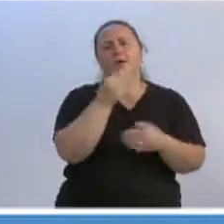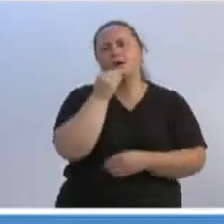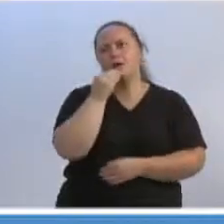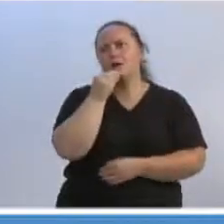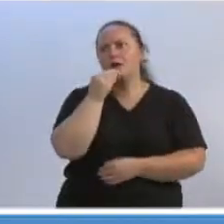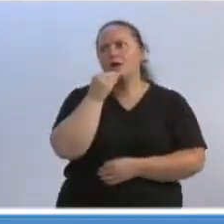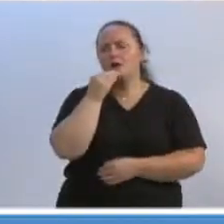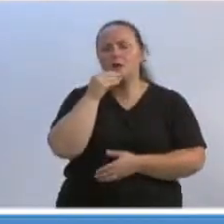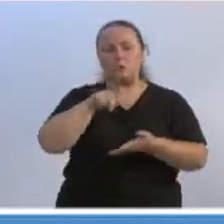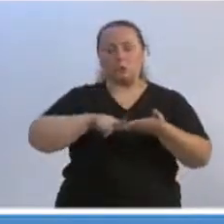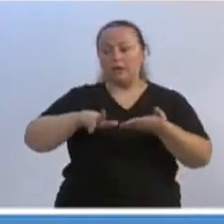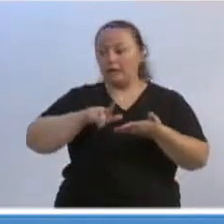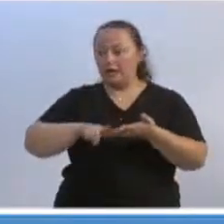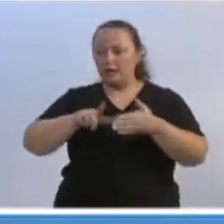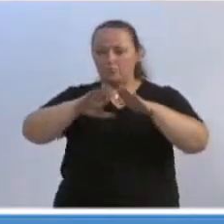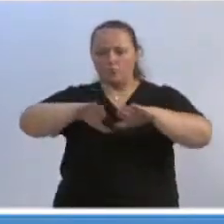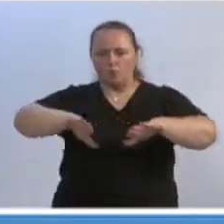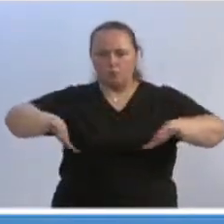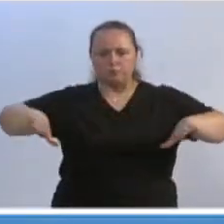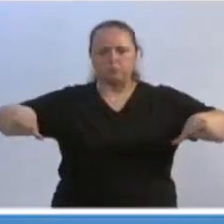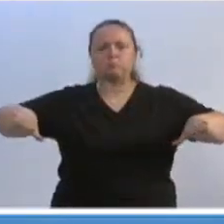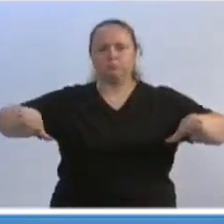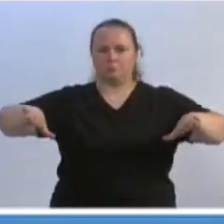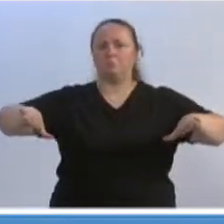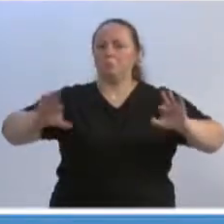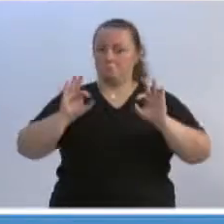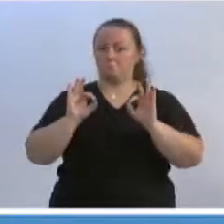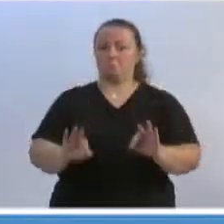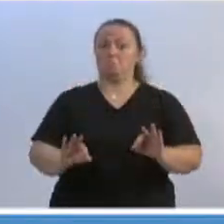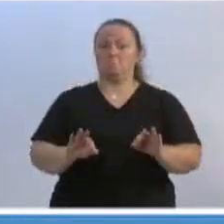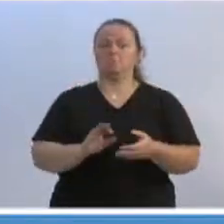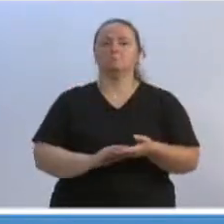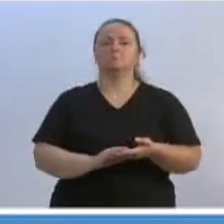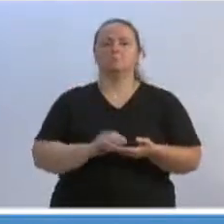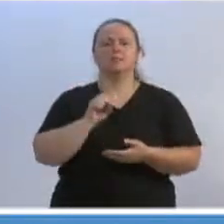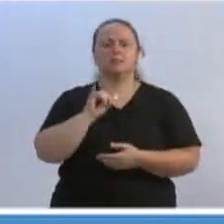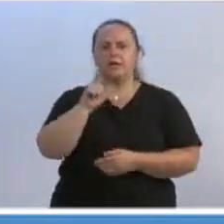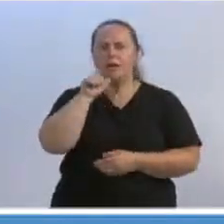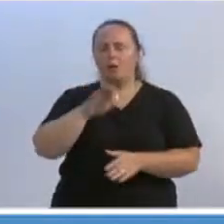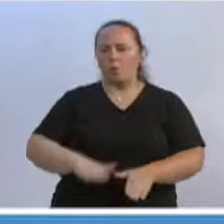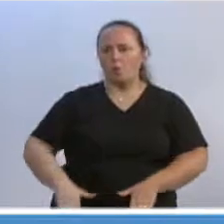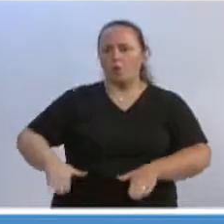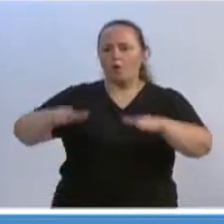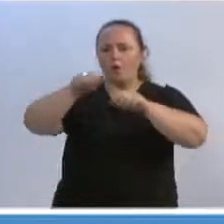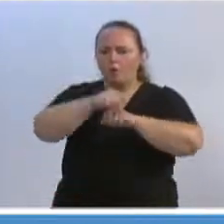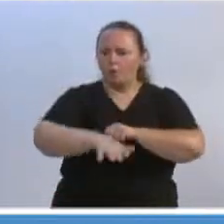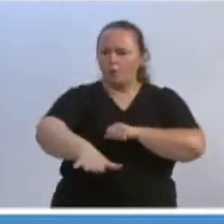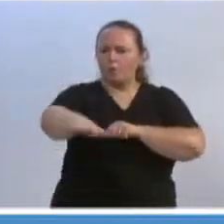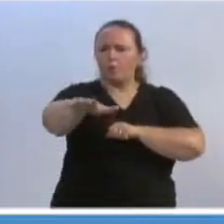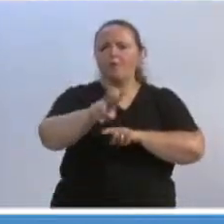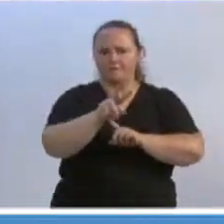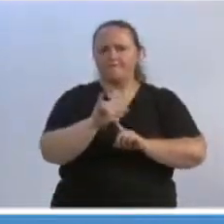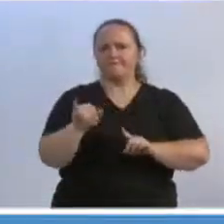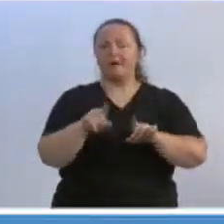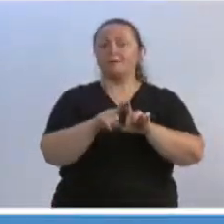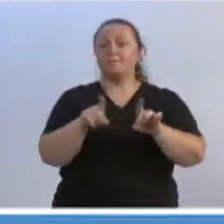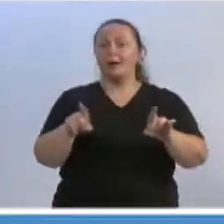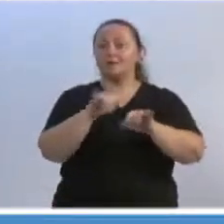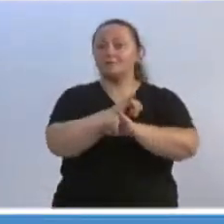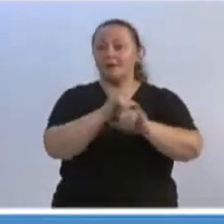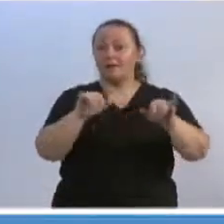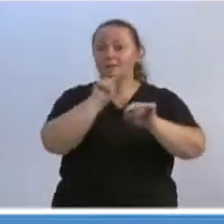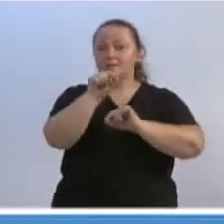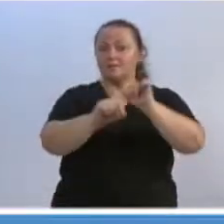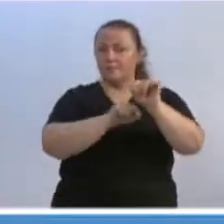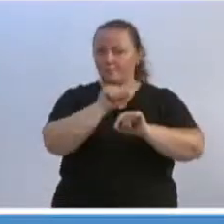está bem aberto as valas, né? Isso aqui, na enxurrada, tem um avanço de água enorme. Mas o que eu quero dizer para vocês é o seguinte, eu vou